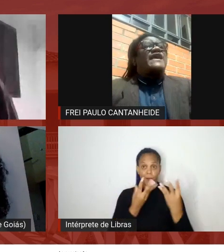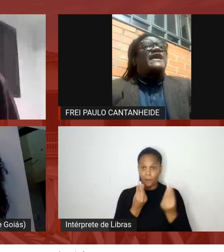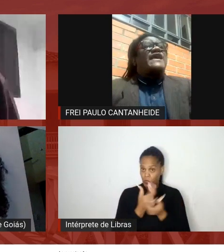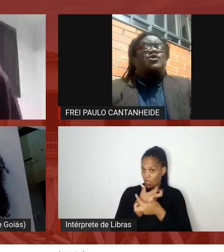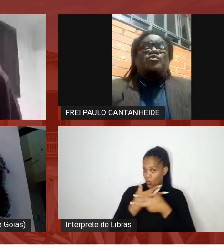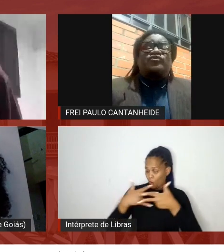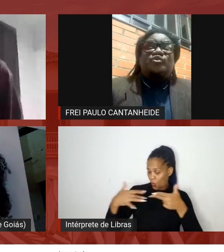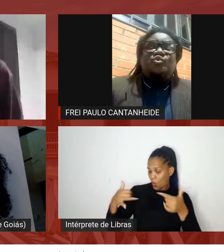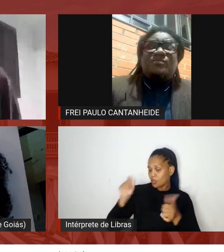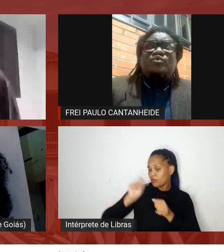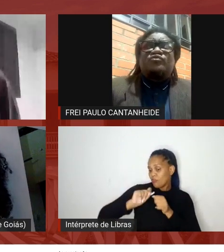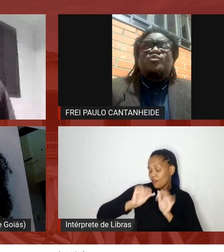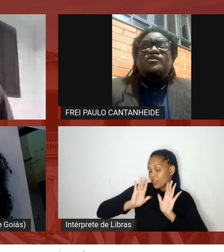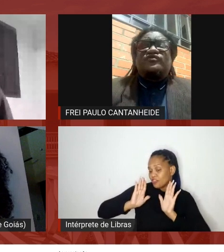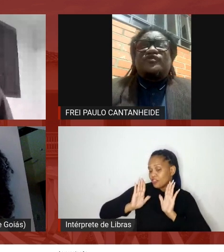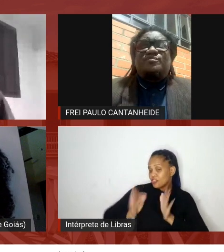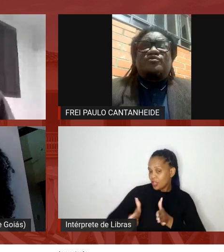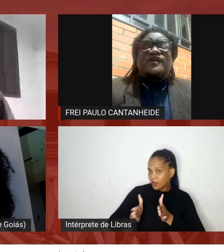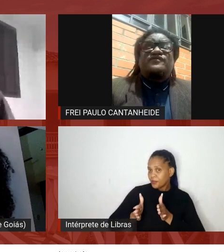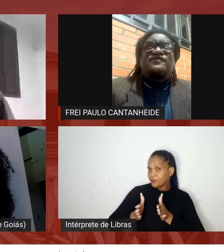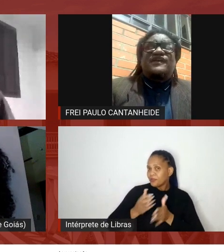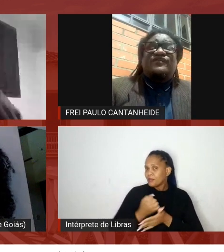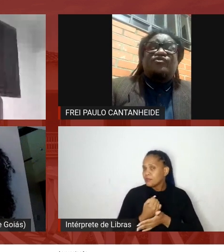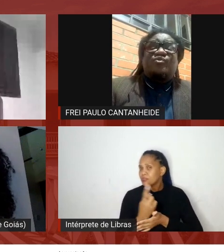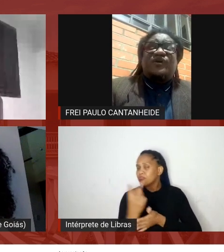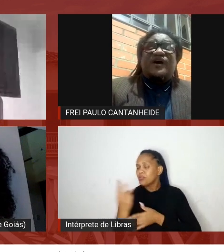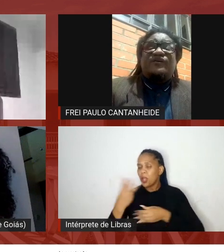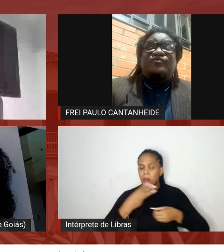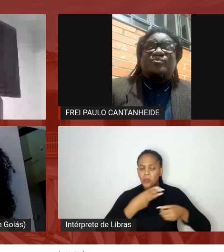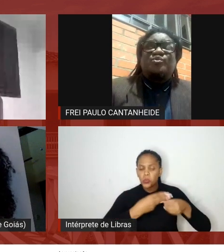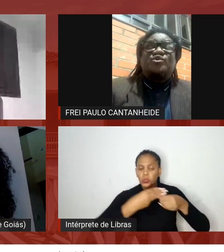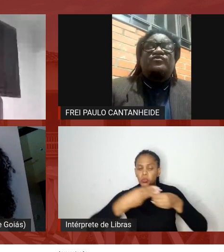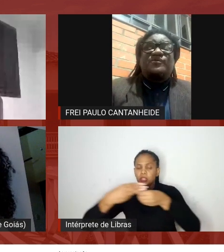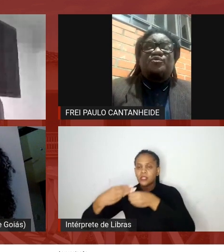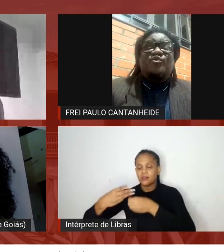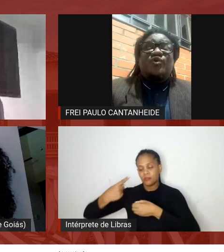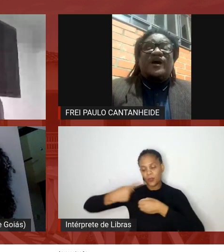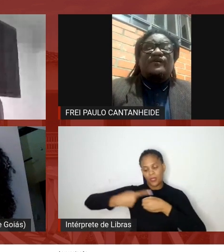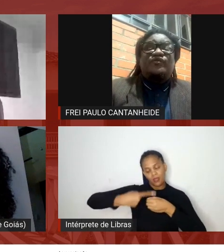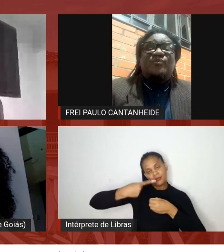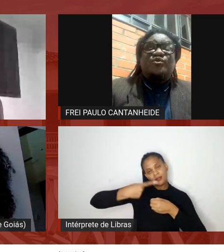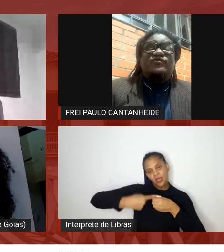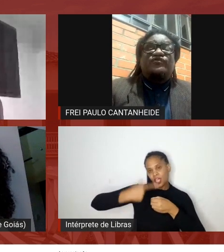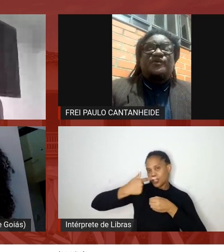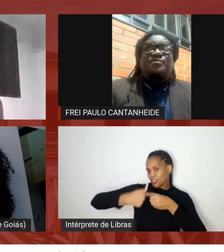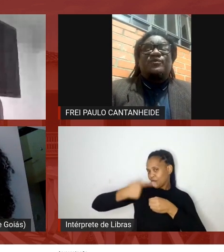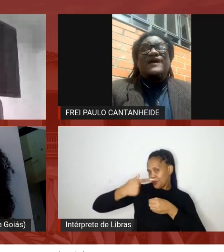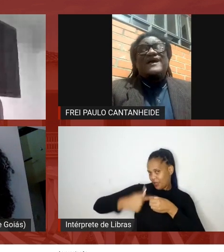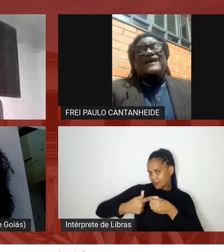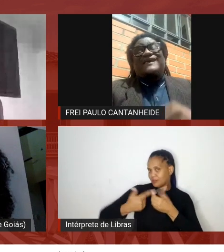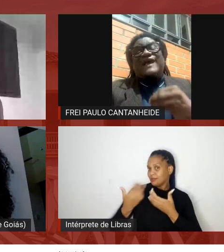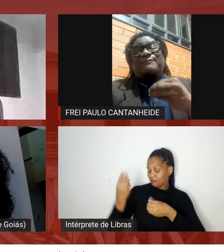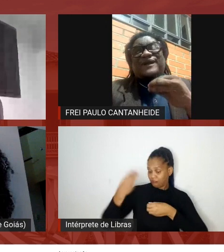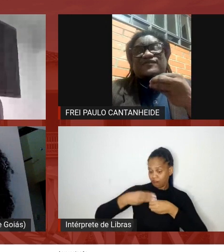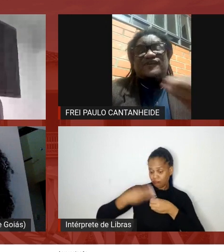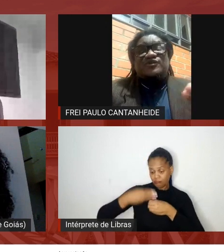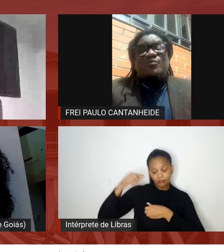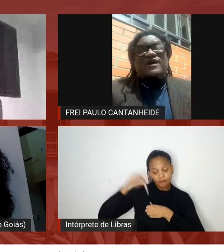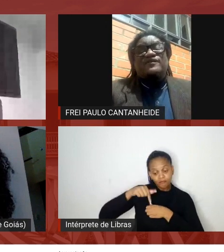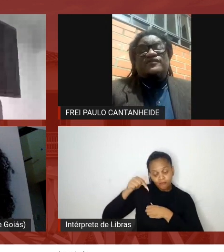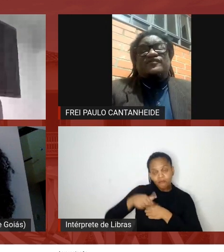entre os inúmeros municípios da cidade de Goiás o município de Goiás é o município que